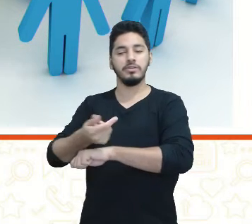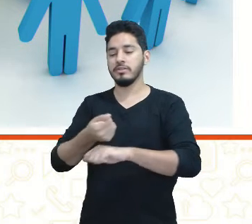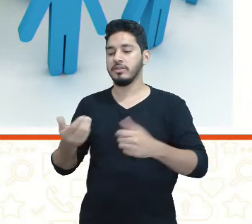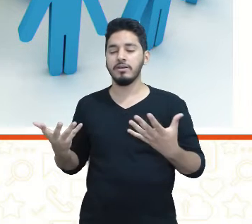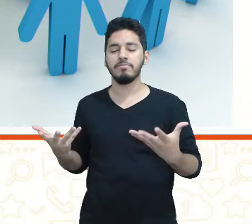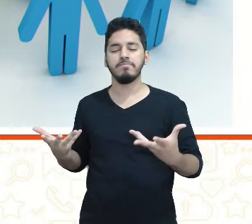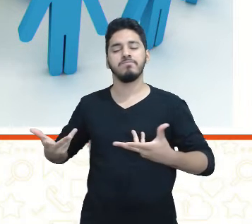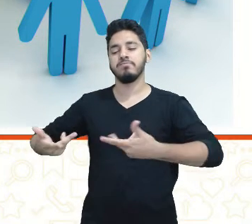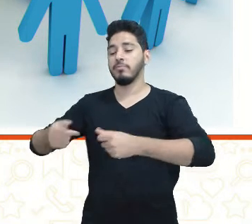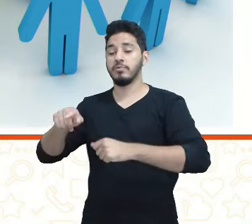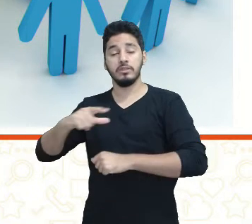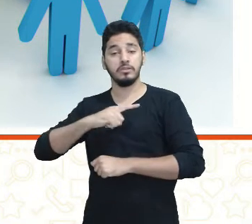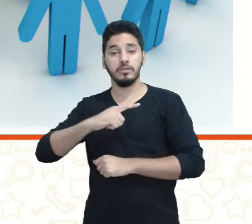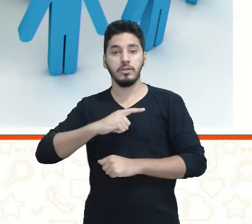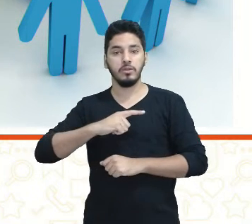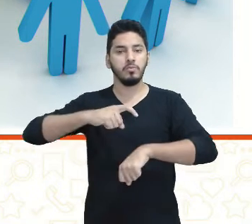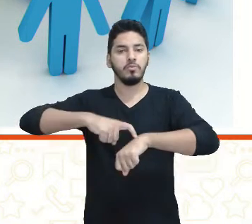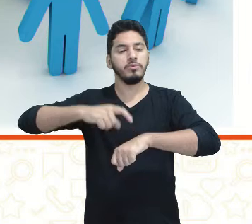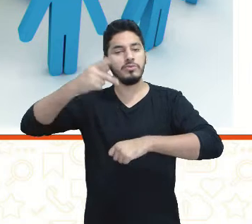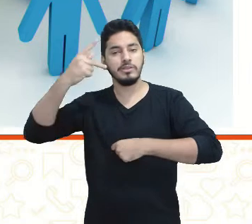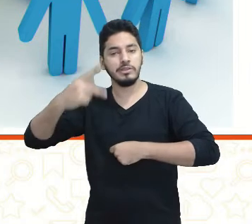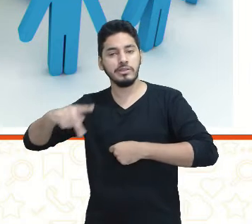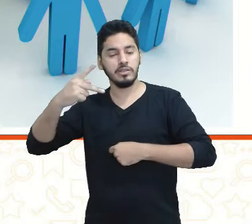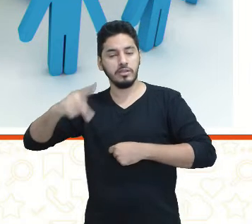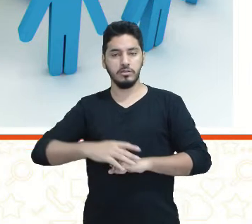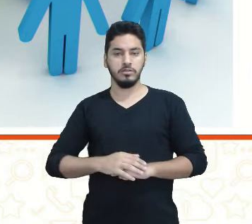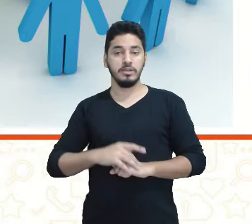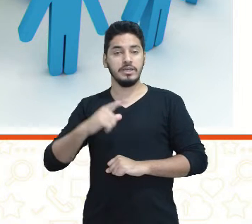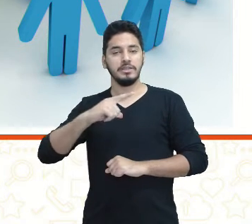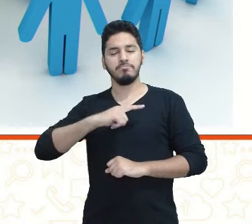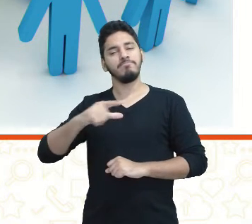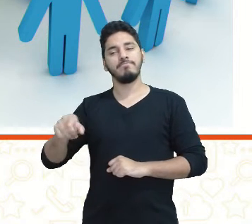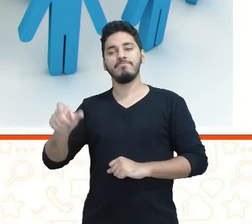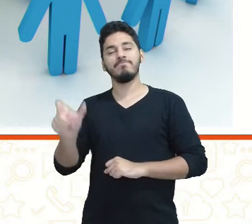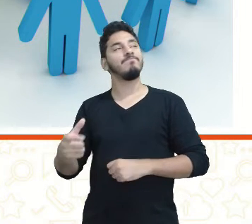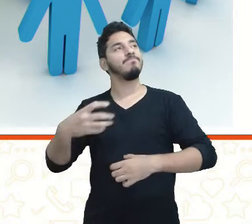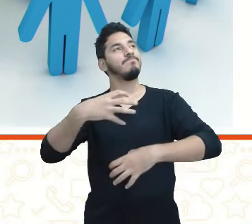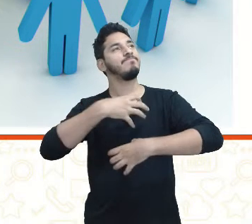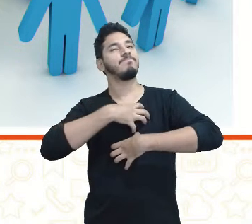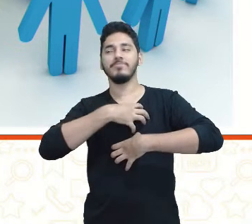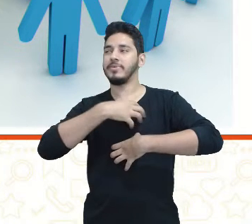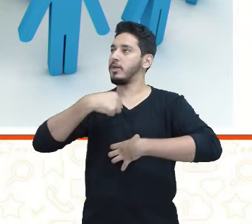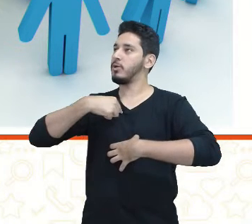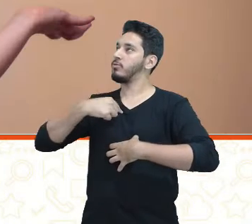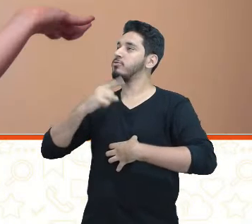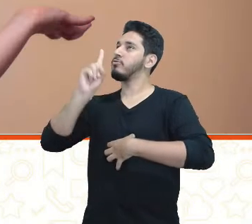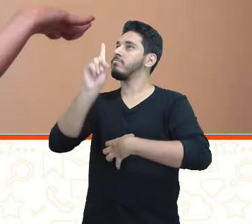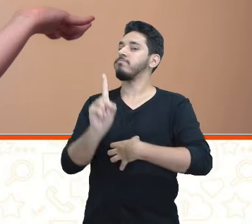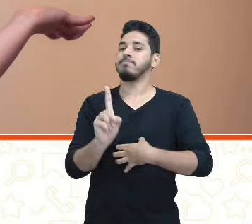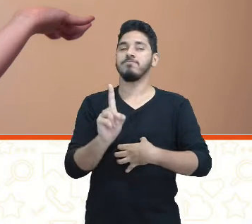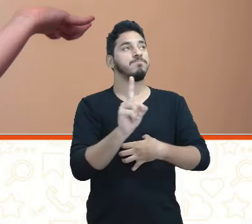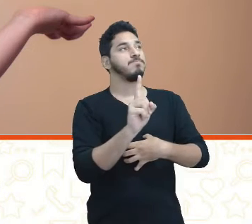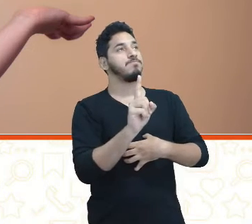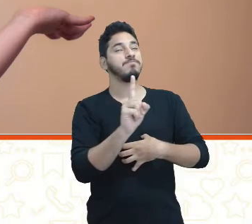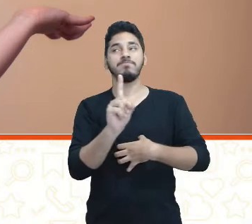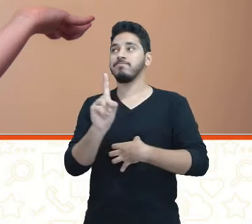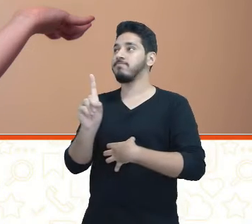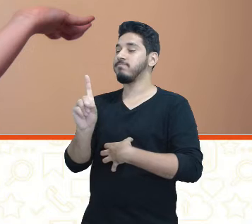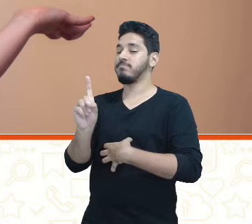precisa ter o momento dele, ter esse sentimento que pertence àquele grupo, que pertence àquela escola.